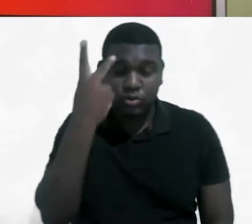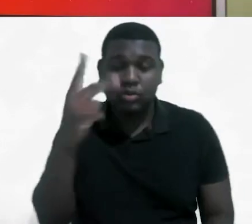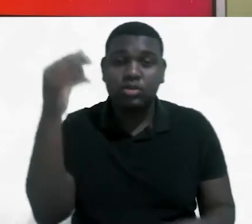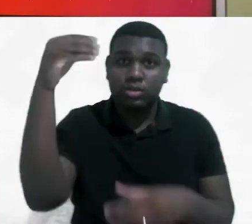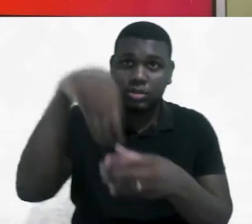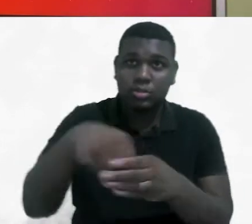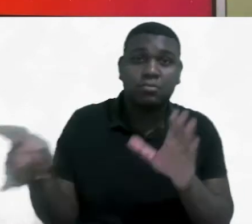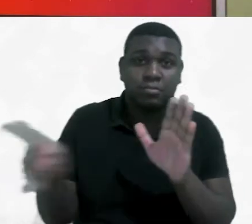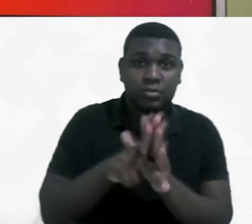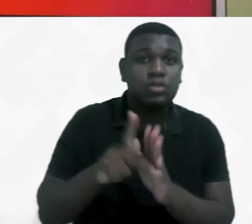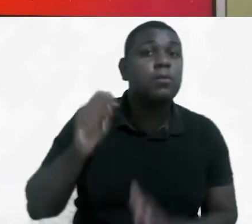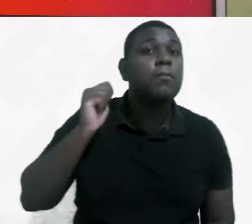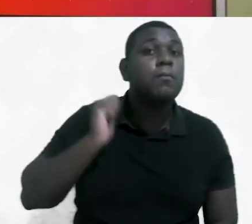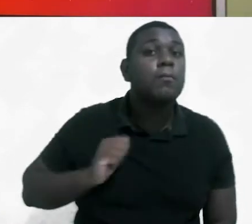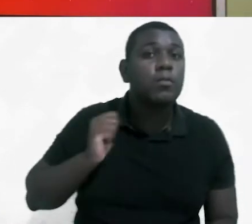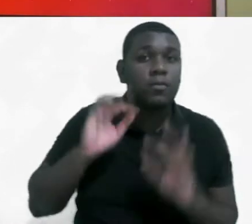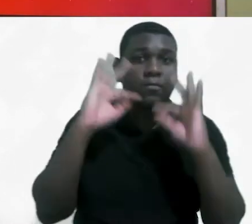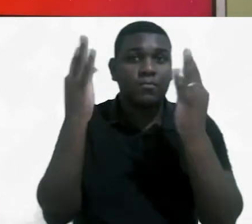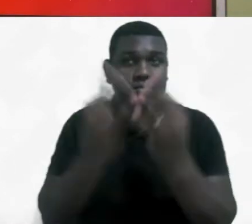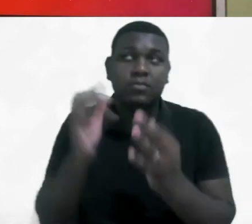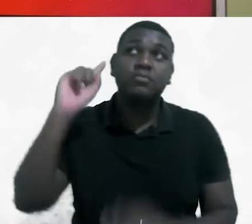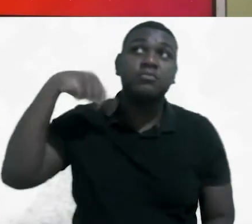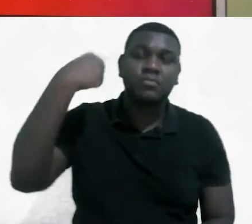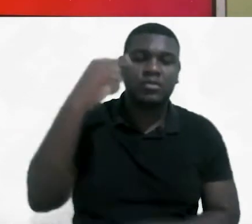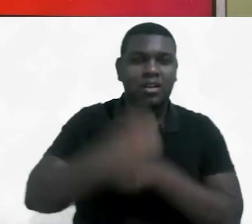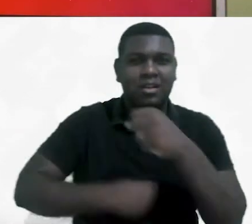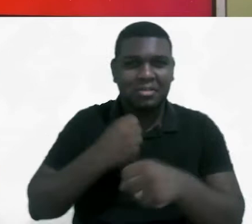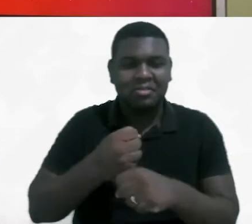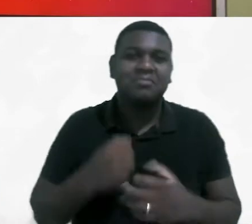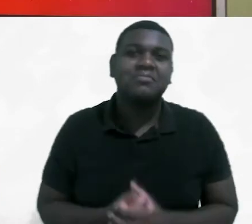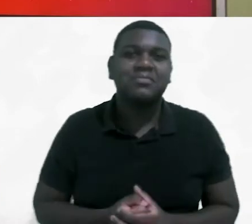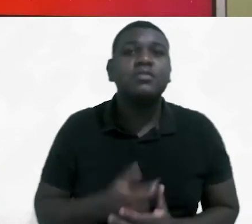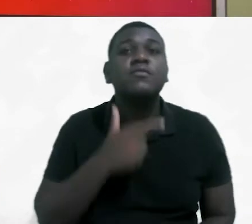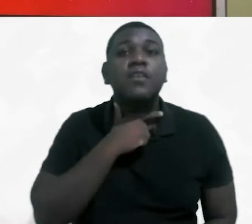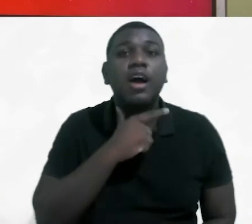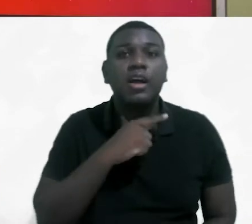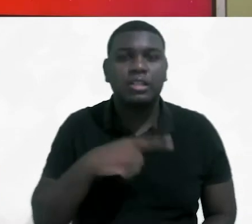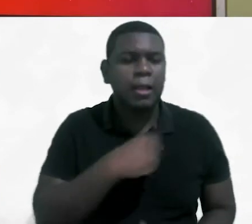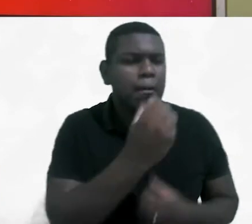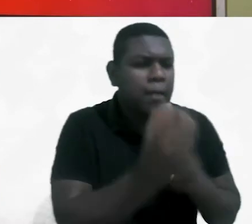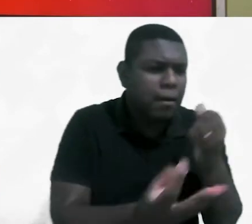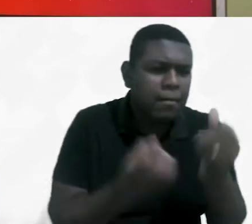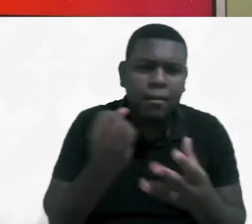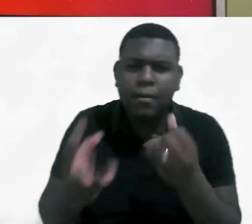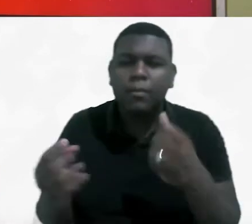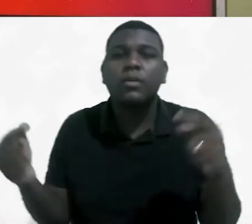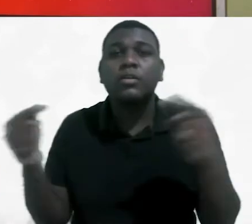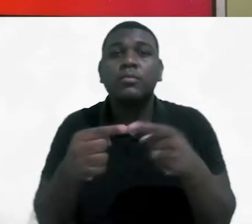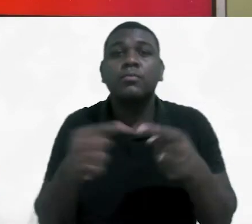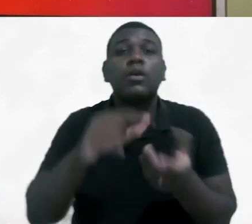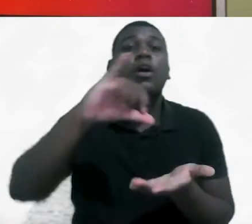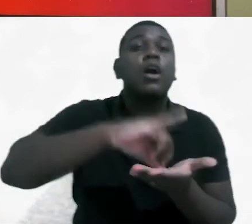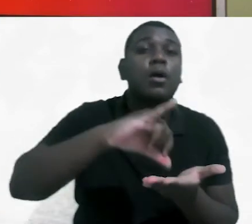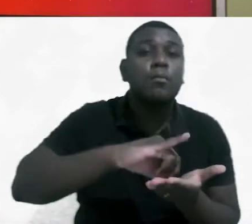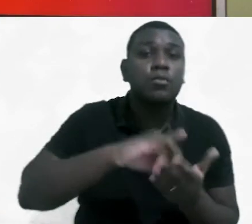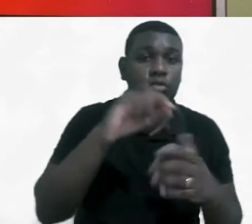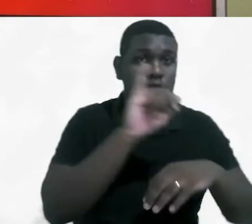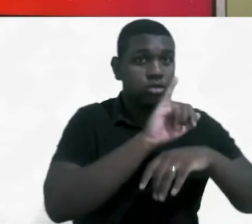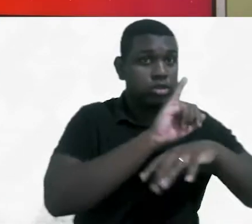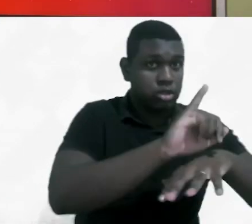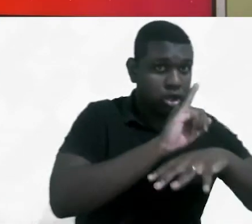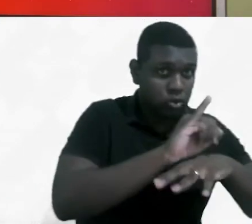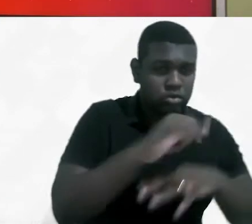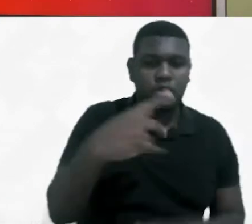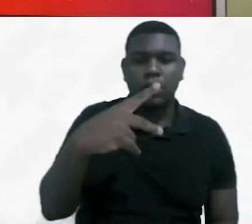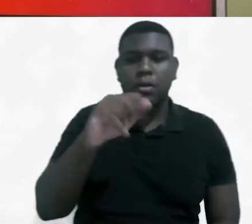beneficiários do programa Bolsa Família no próximo ano. As vagas serão distribuídas entre